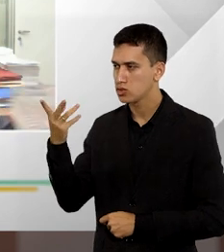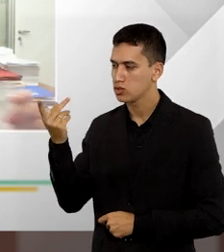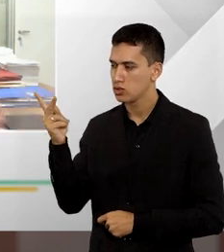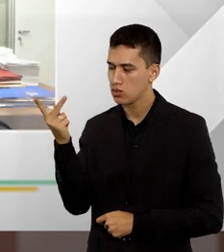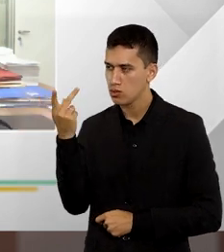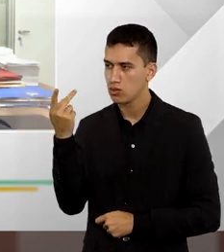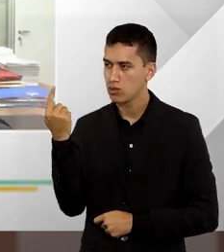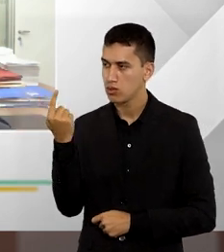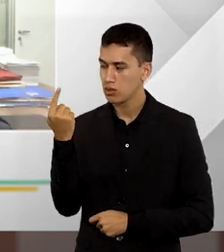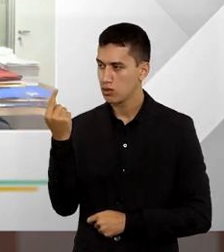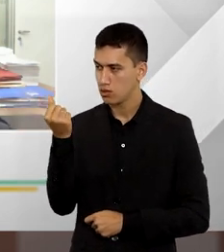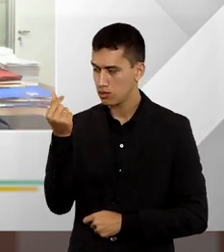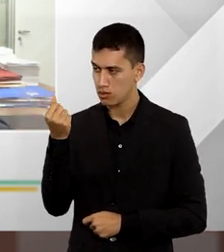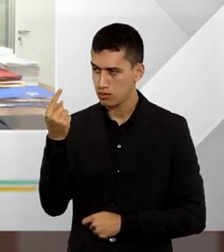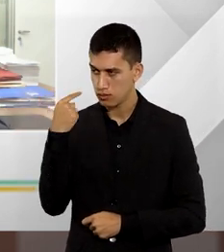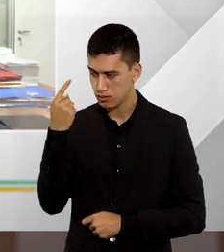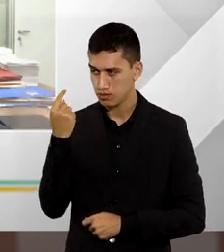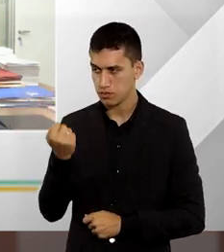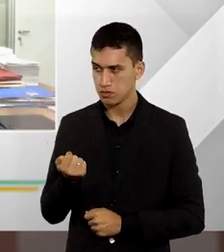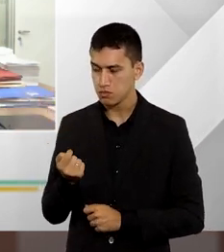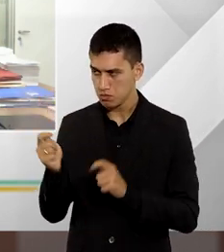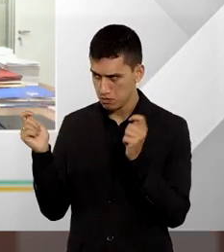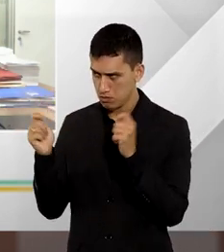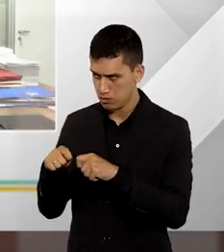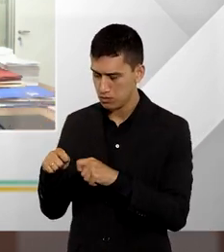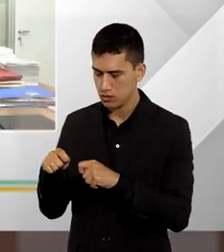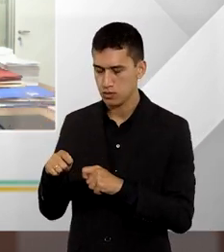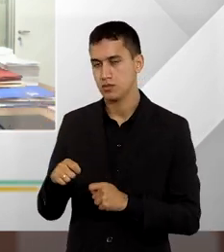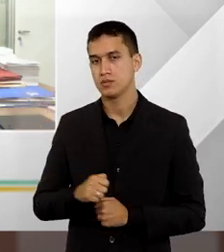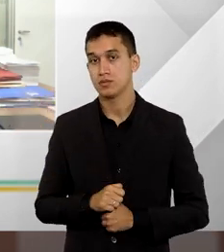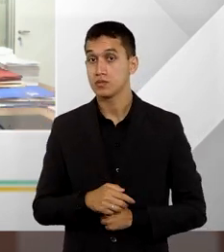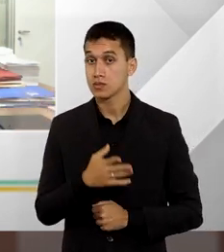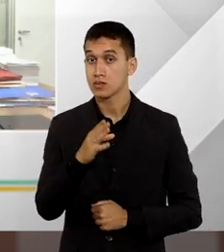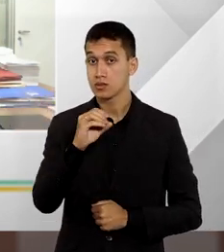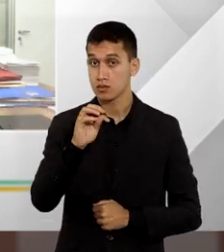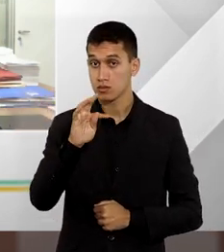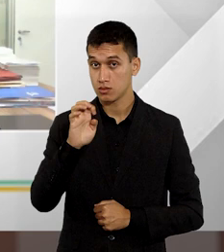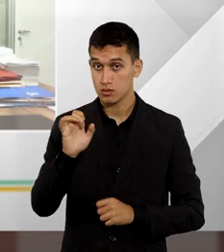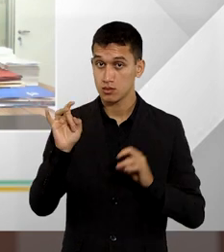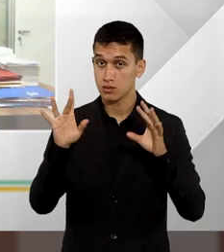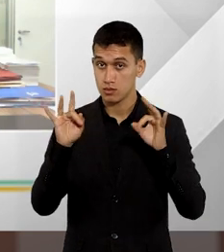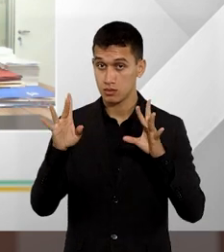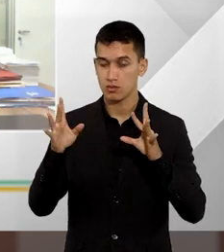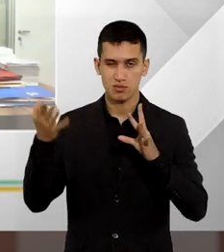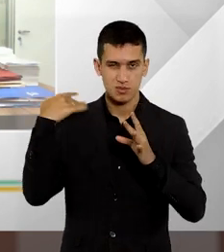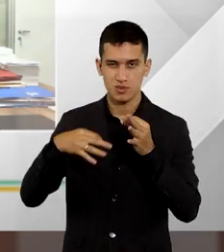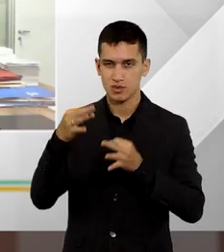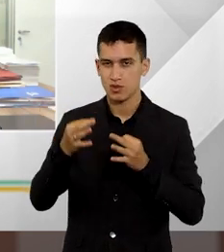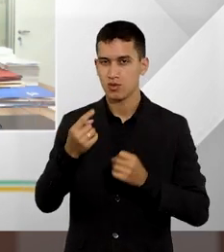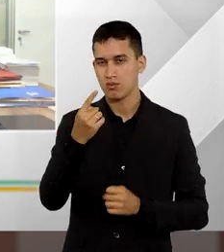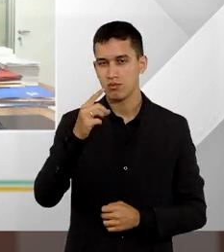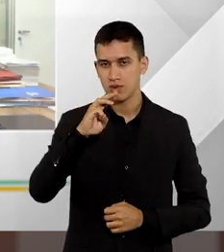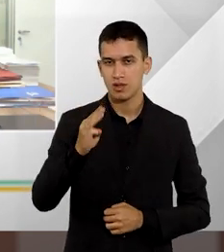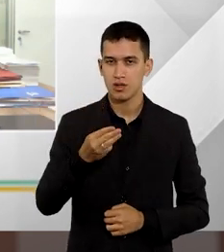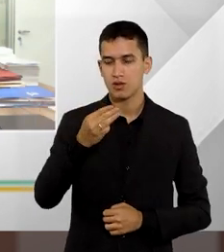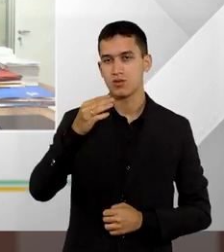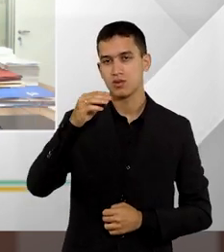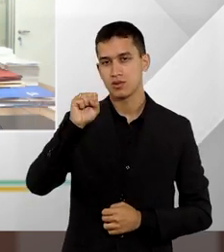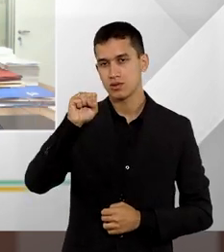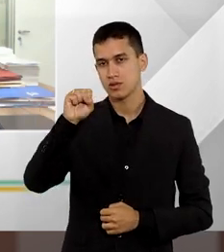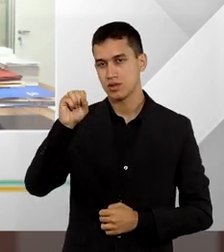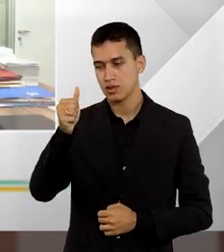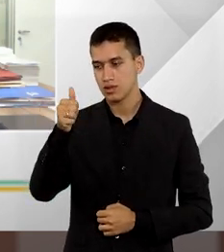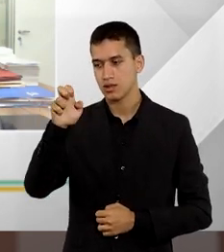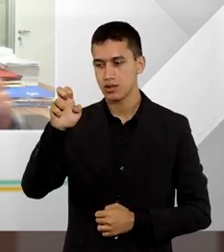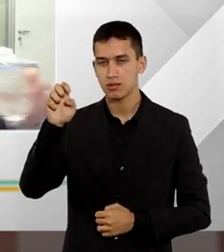Bem, Fátima, a Corte Especial do STJ, quando julgou o recurso especial 1.815.055,